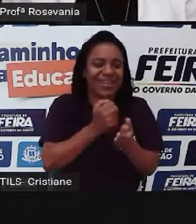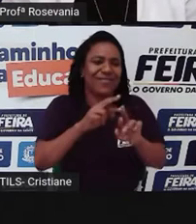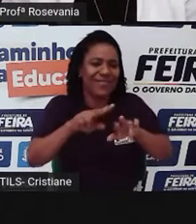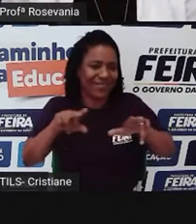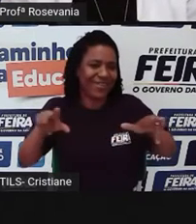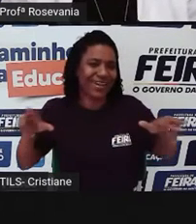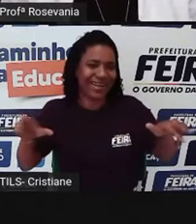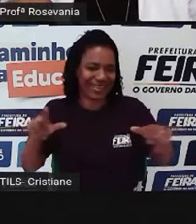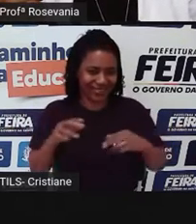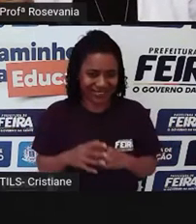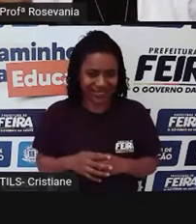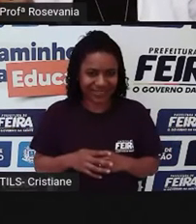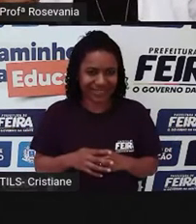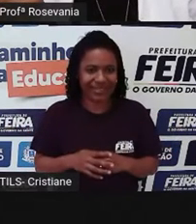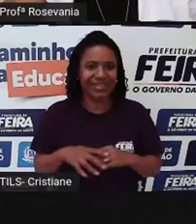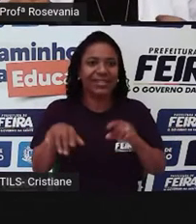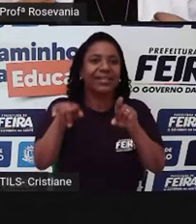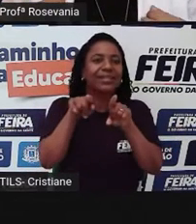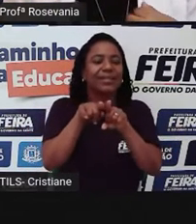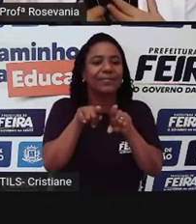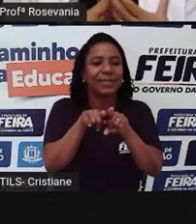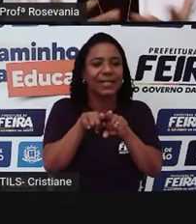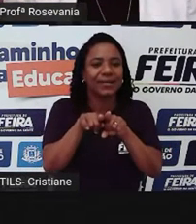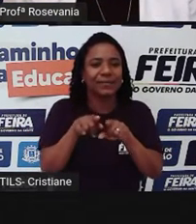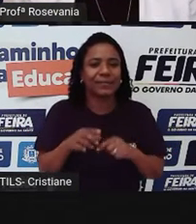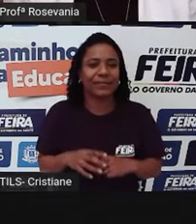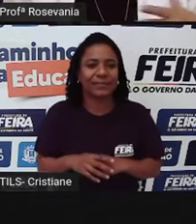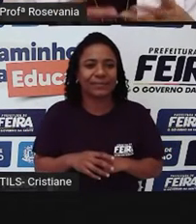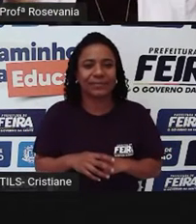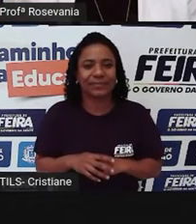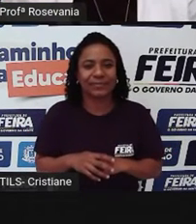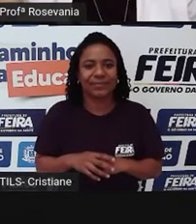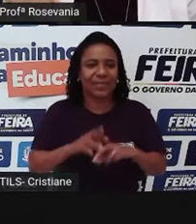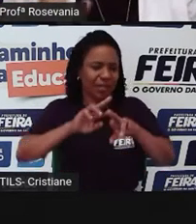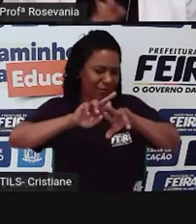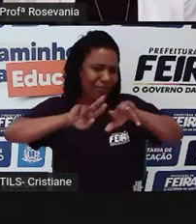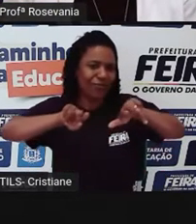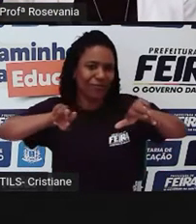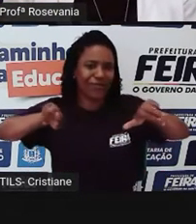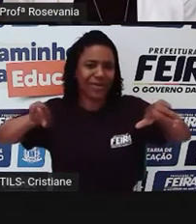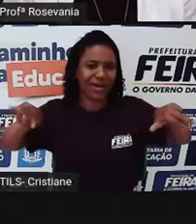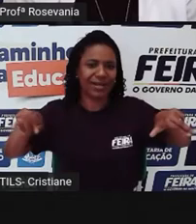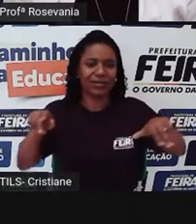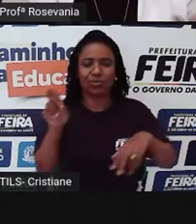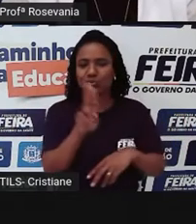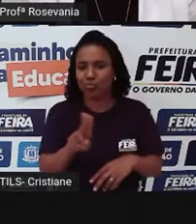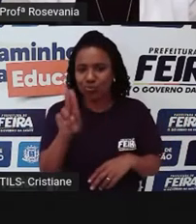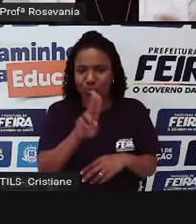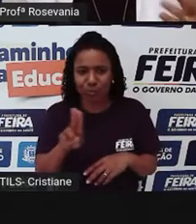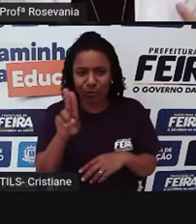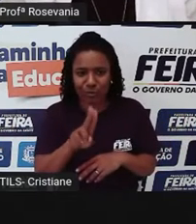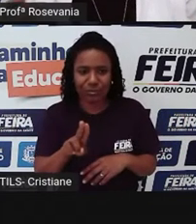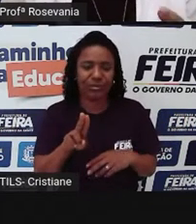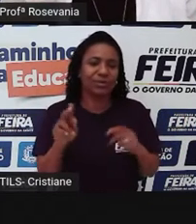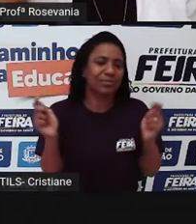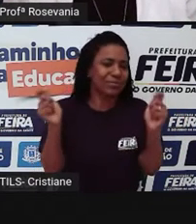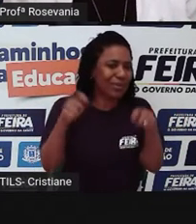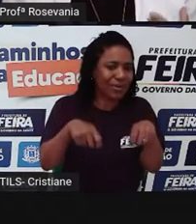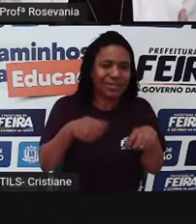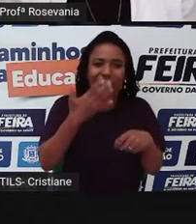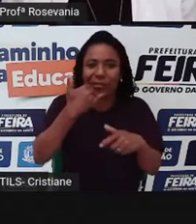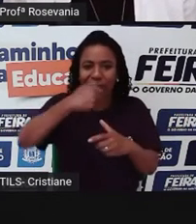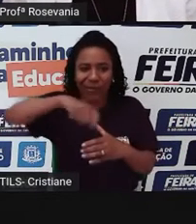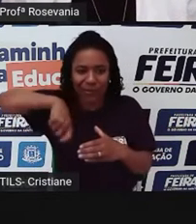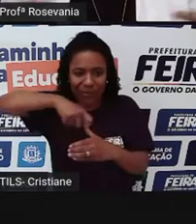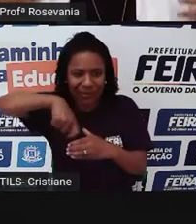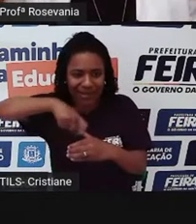encontra, né, para os mais diversos tipos de uso lá, seja ele na clínica urinária, seja,